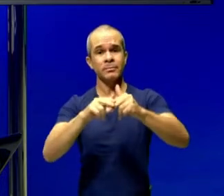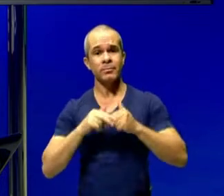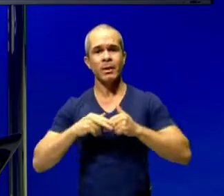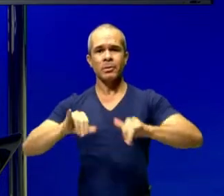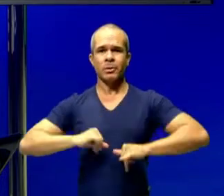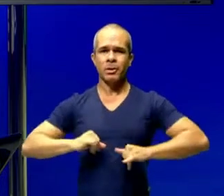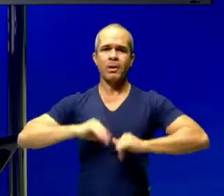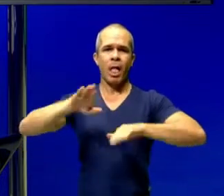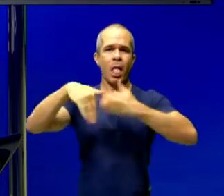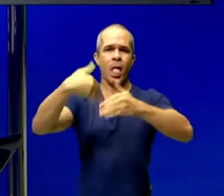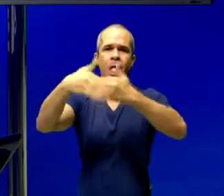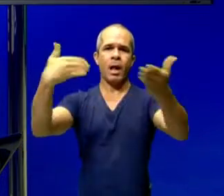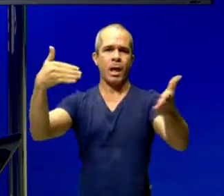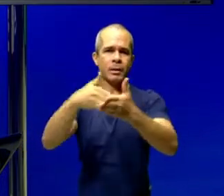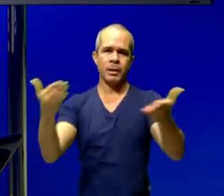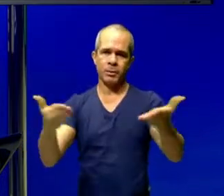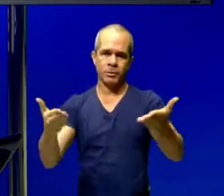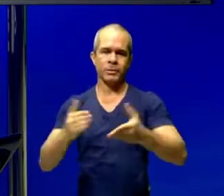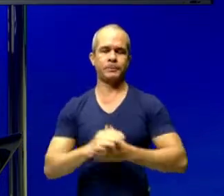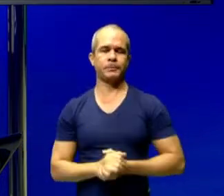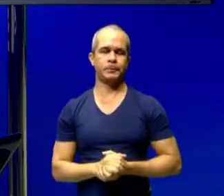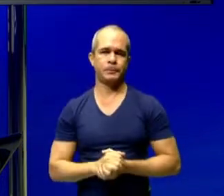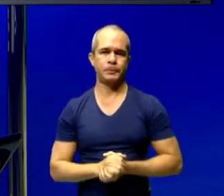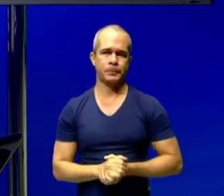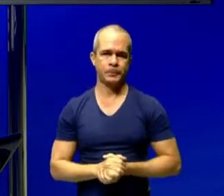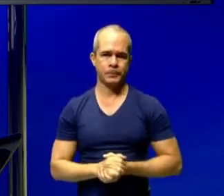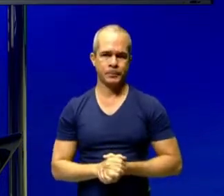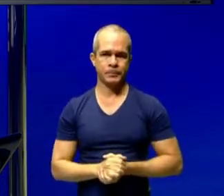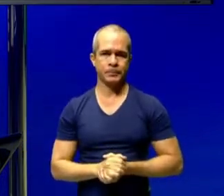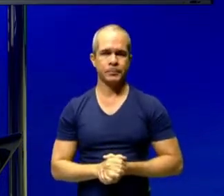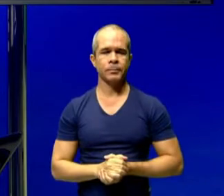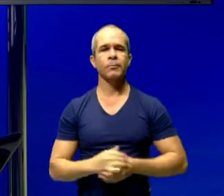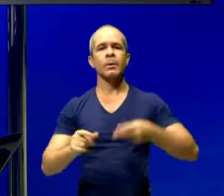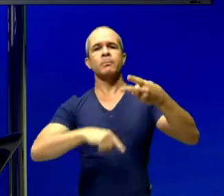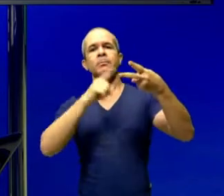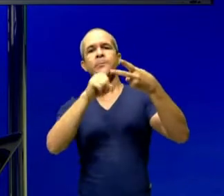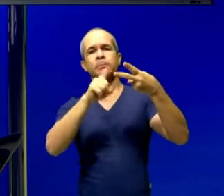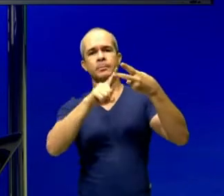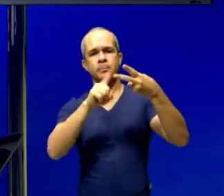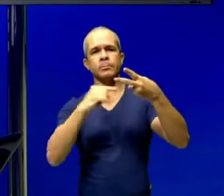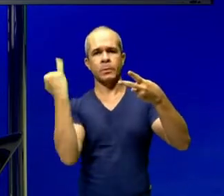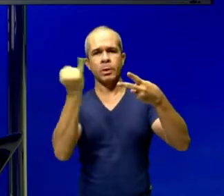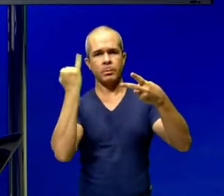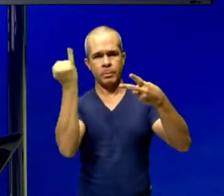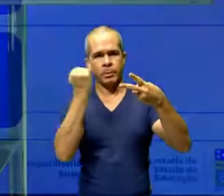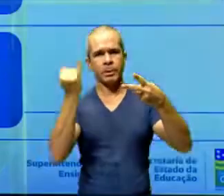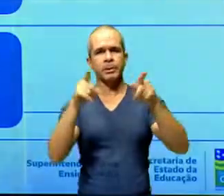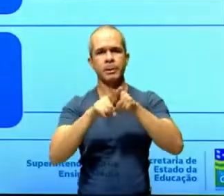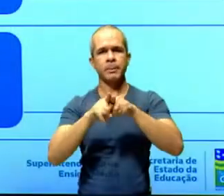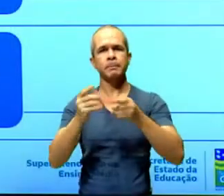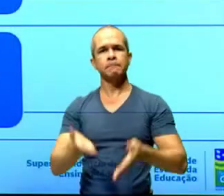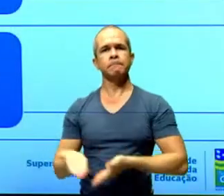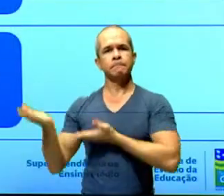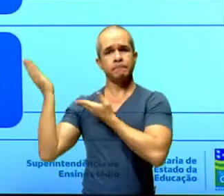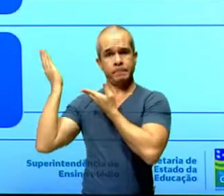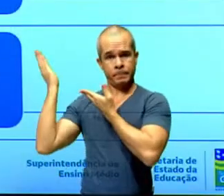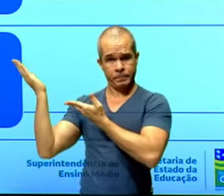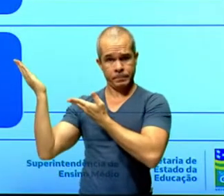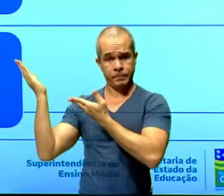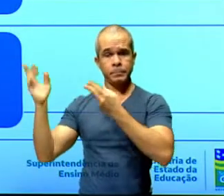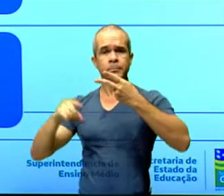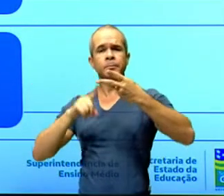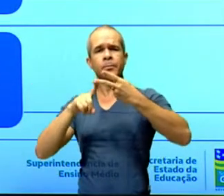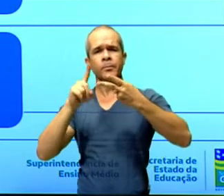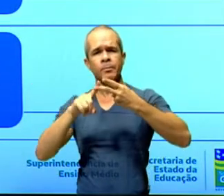sofrendo com essas mazelas sociais. Tá bom? Outro ponto, um segundo ponto. Corta para o slide para mim. Segundo